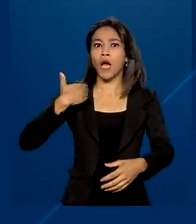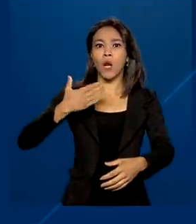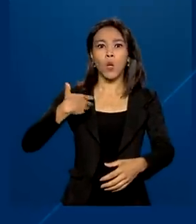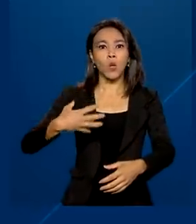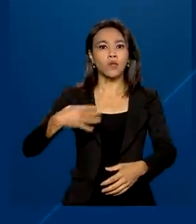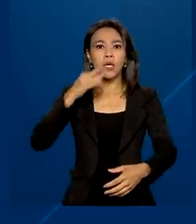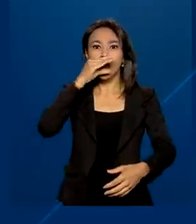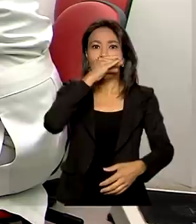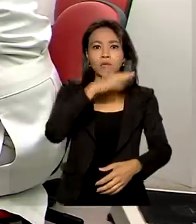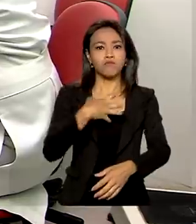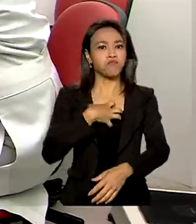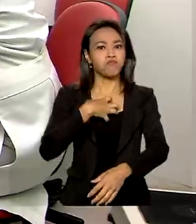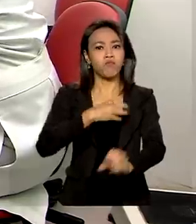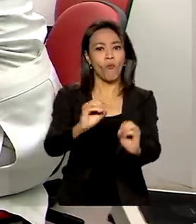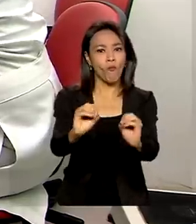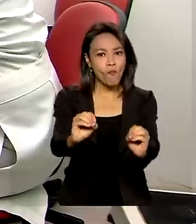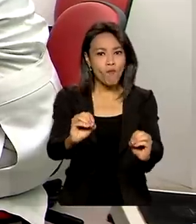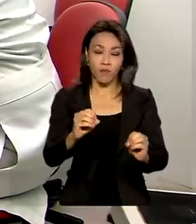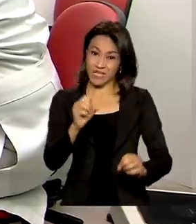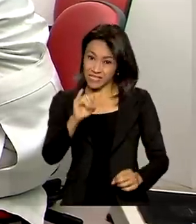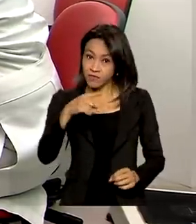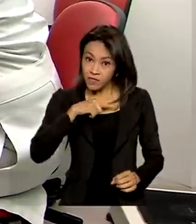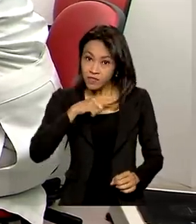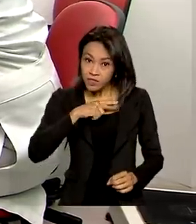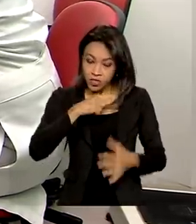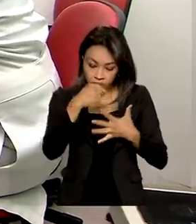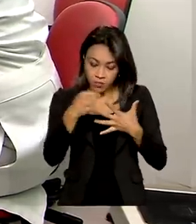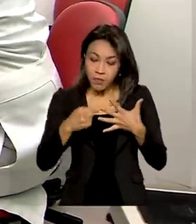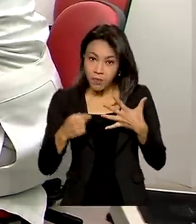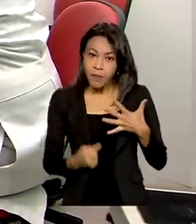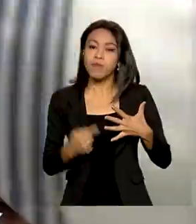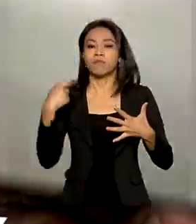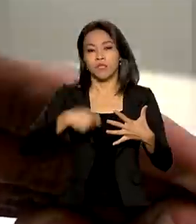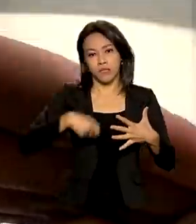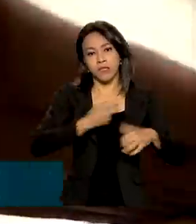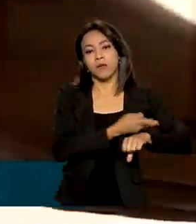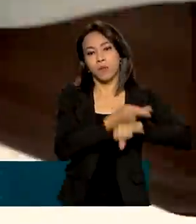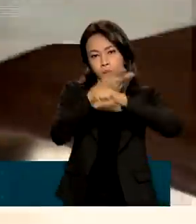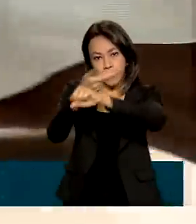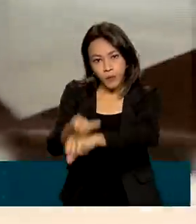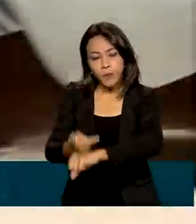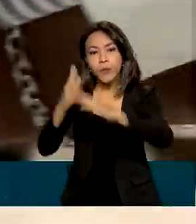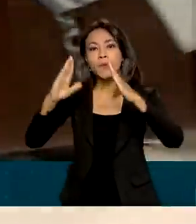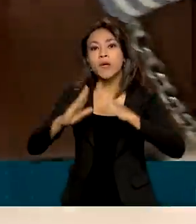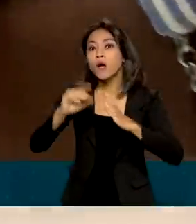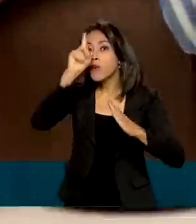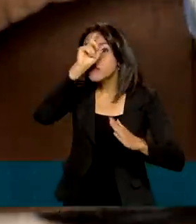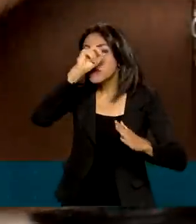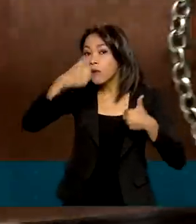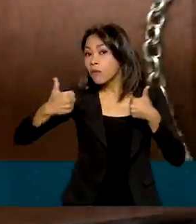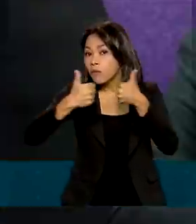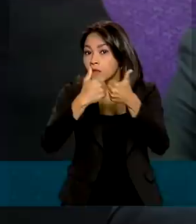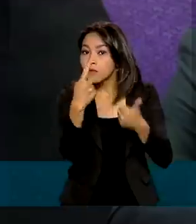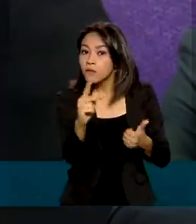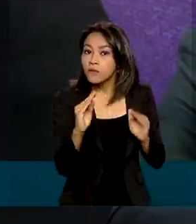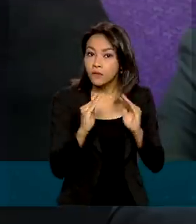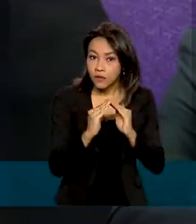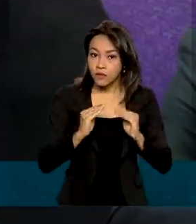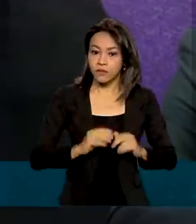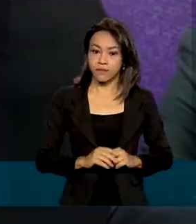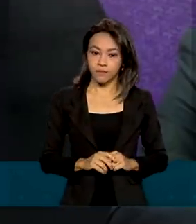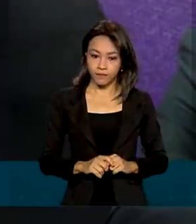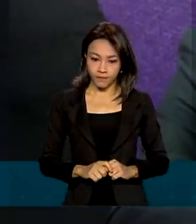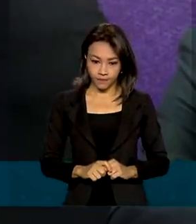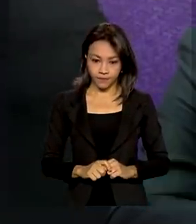de dor ou do tato. Quem estiver com algum desses sintomas deve buscar atendimento na unidade de saúde mais próxima. Muitas vezes